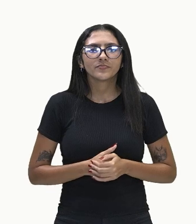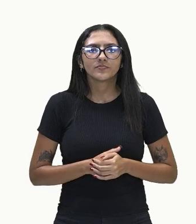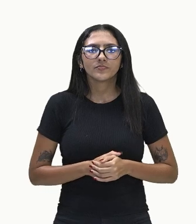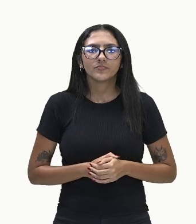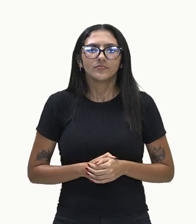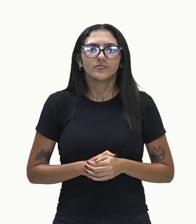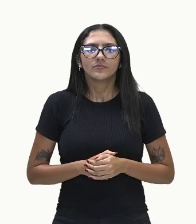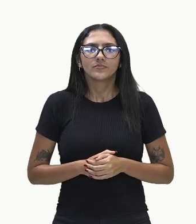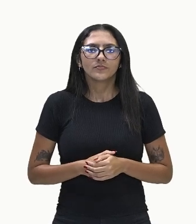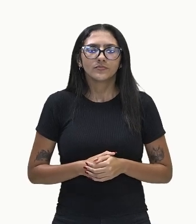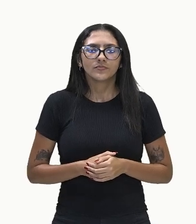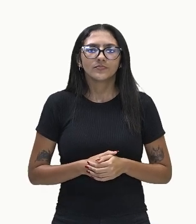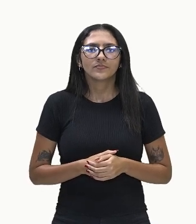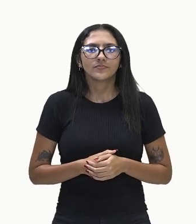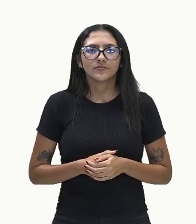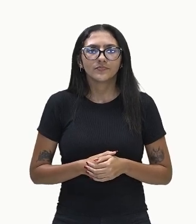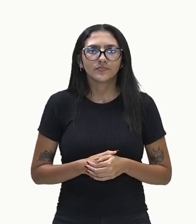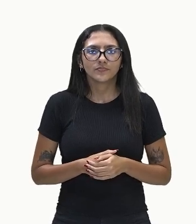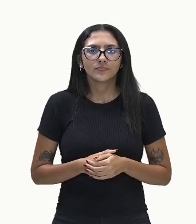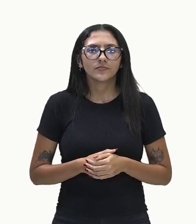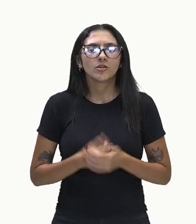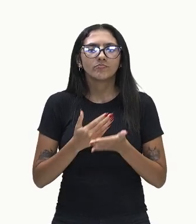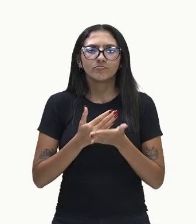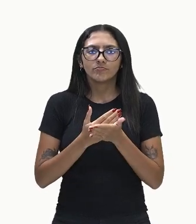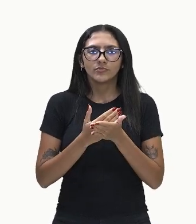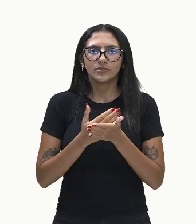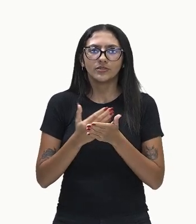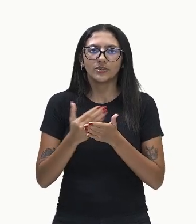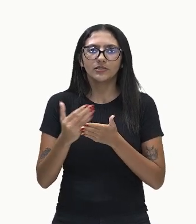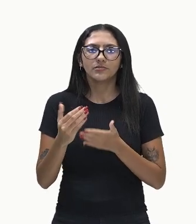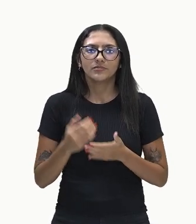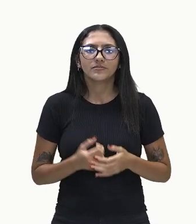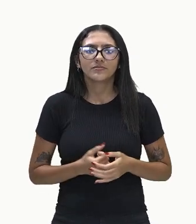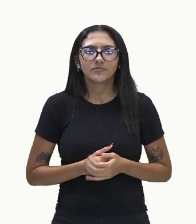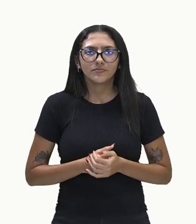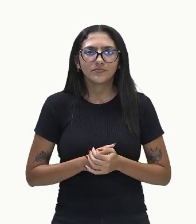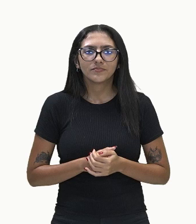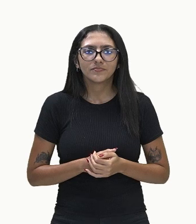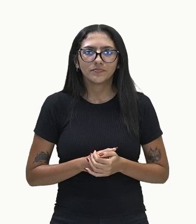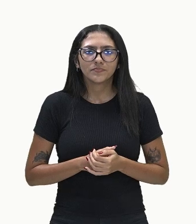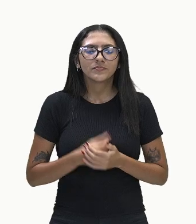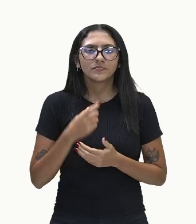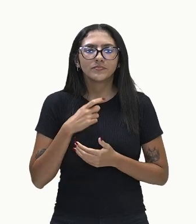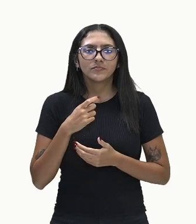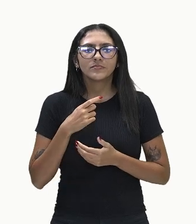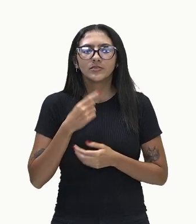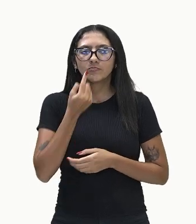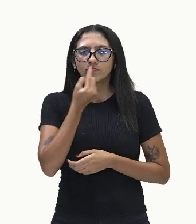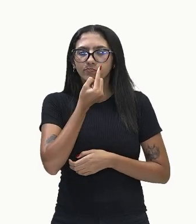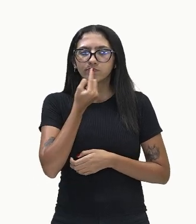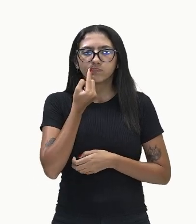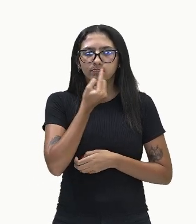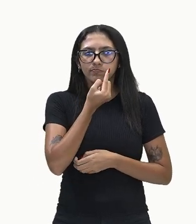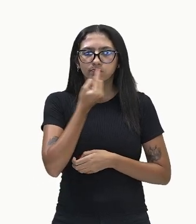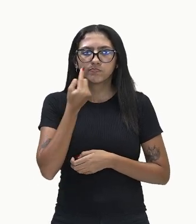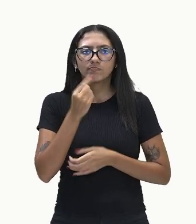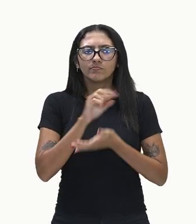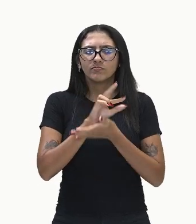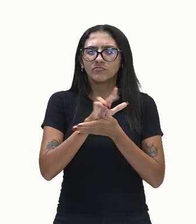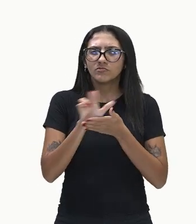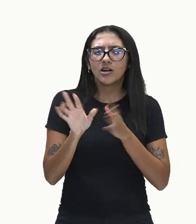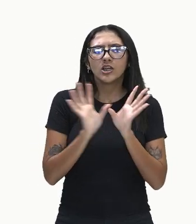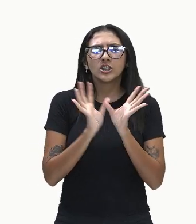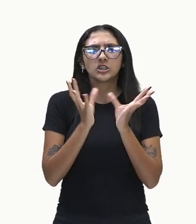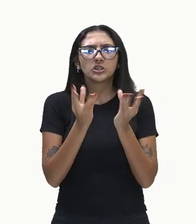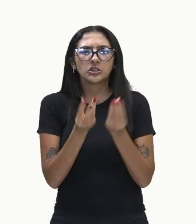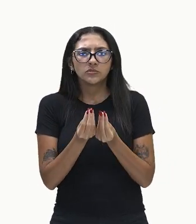Atenção comigo, gente. Começando sempre pelo começo, óbvio, tem a entrada, Aqui nós temos uma série de substâncias que